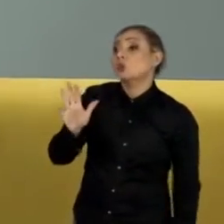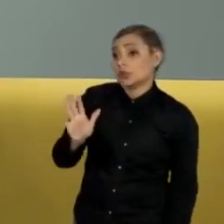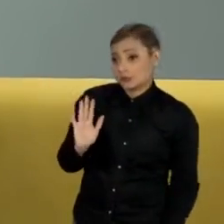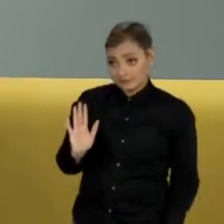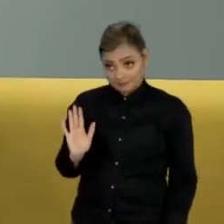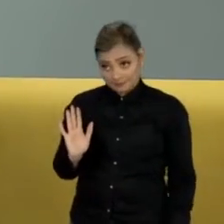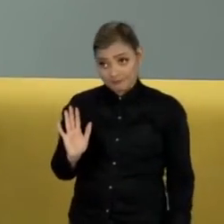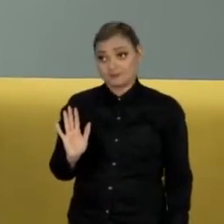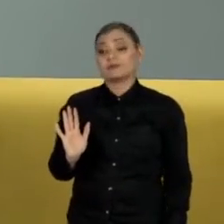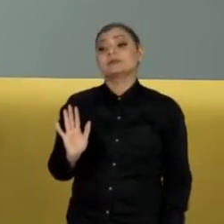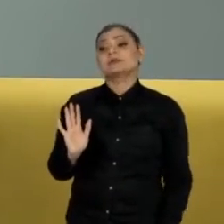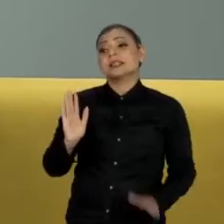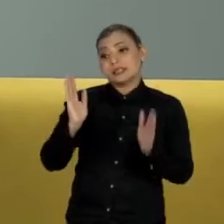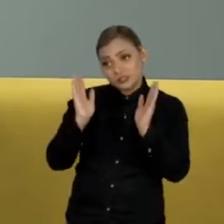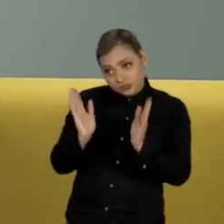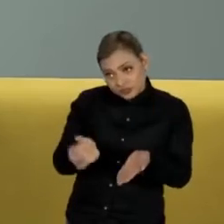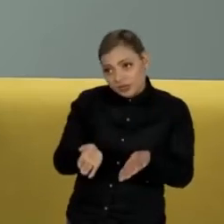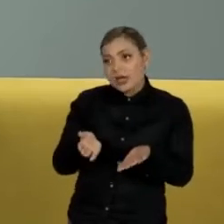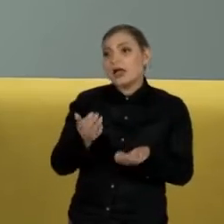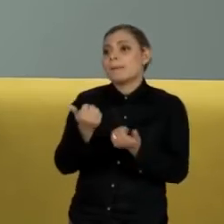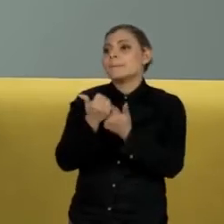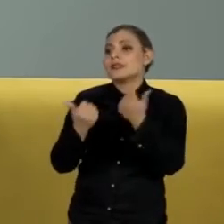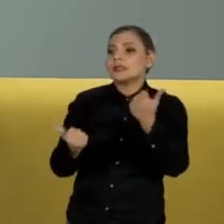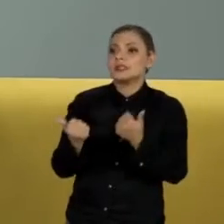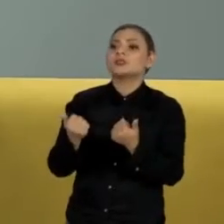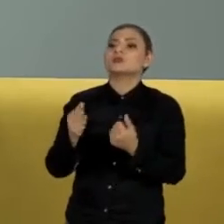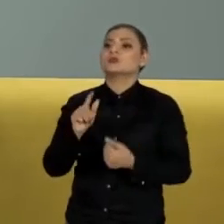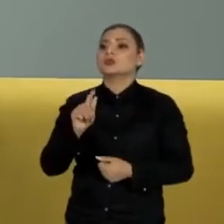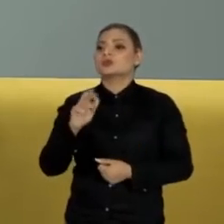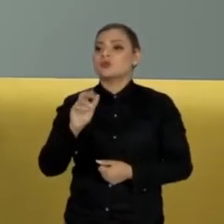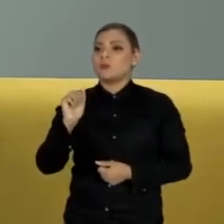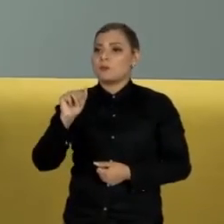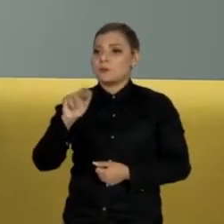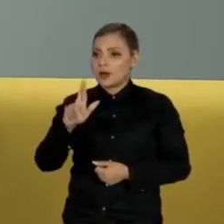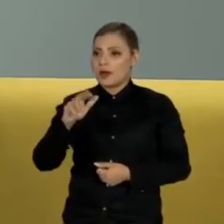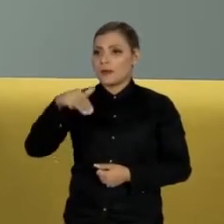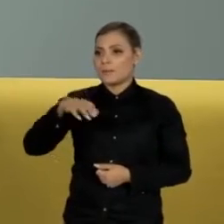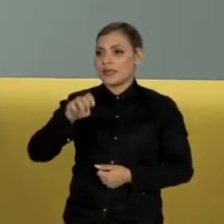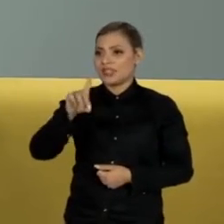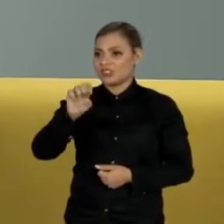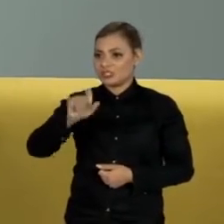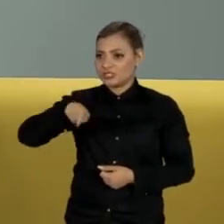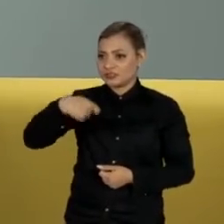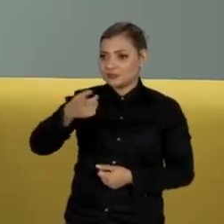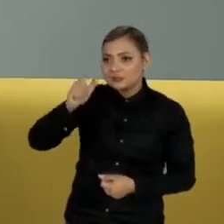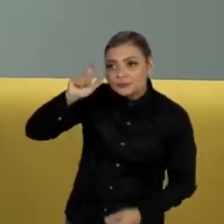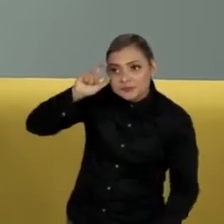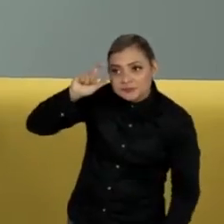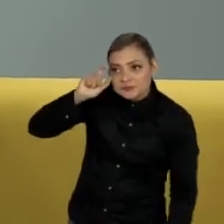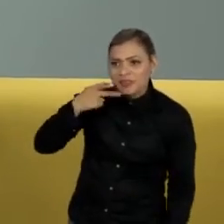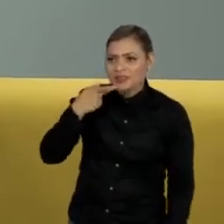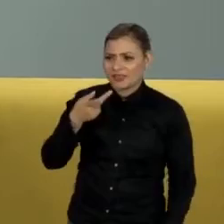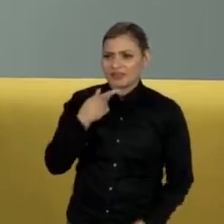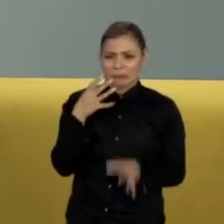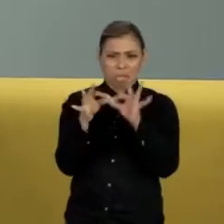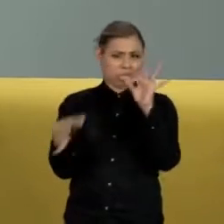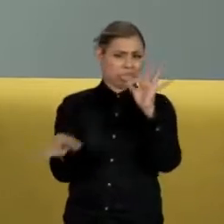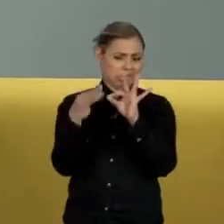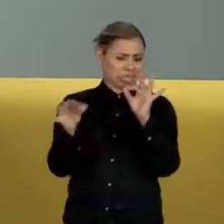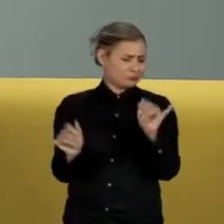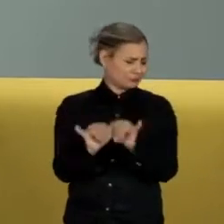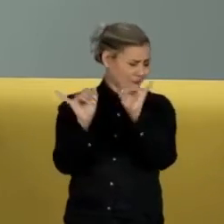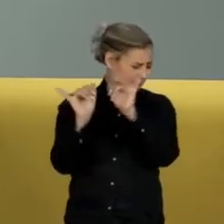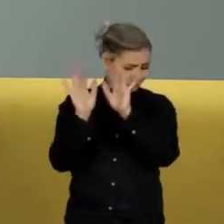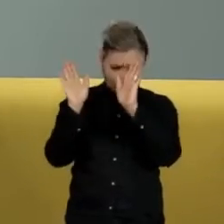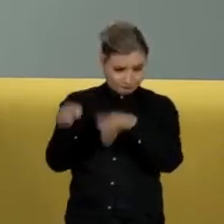que, segundo o ministro Gilmar Mendes, que sempre fala demais e fora de contexto, disse